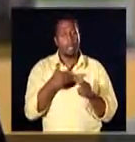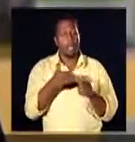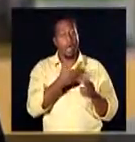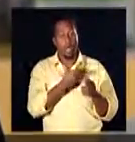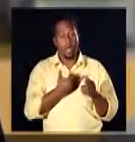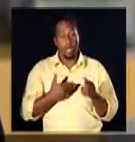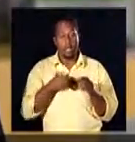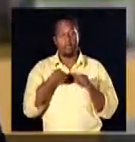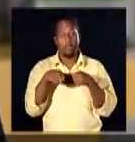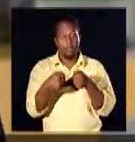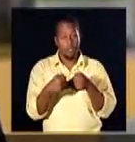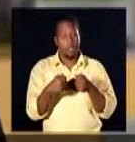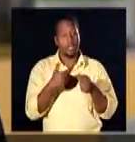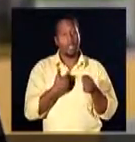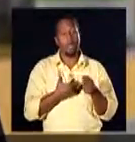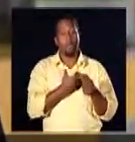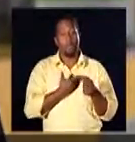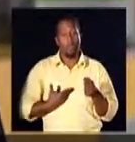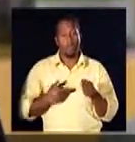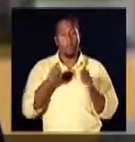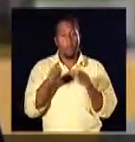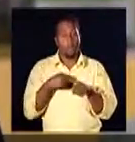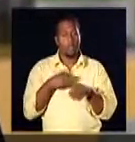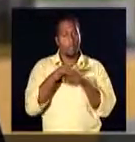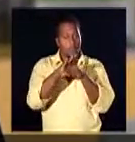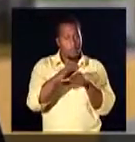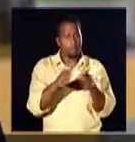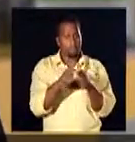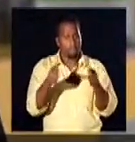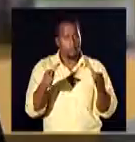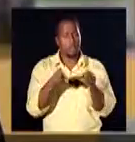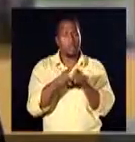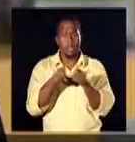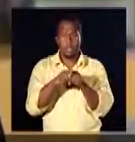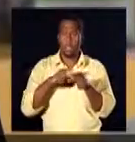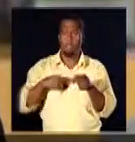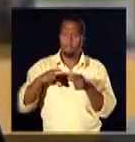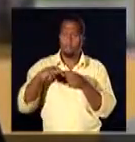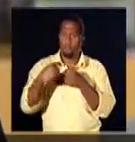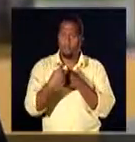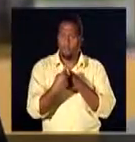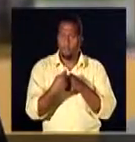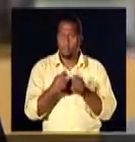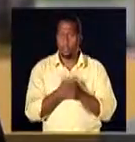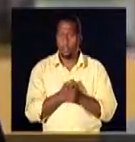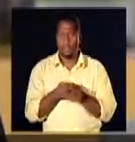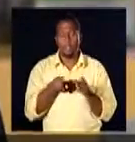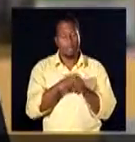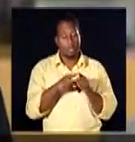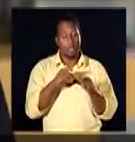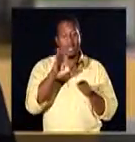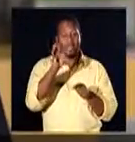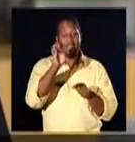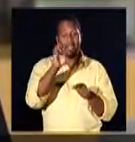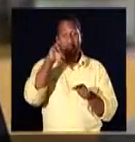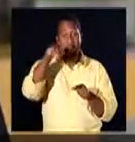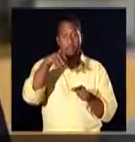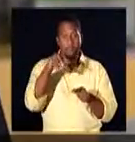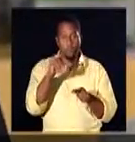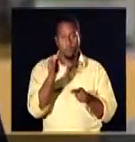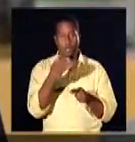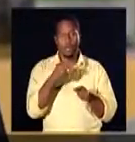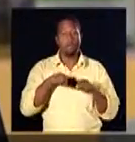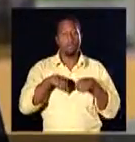pública, a Defensoria Pública também tem essa legitimidade de propor a ação civil pública. Então, engloba também o termo de ajustamento de conduta,